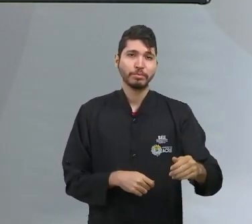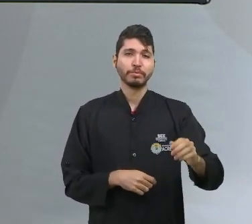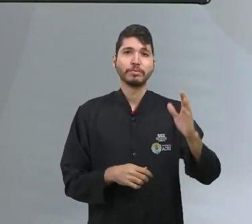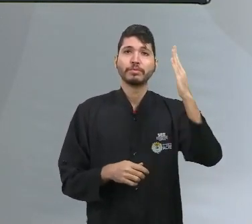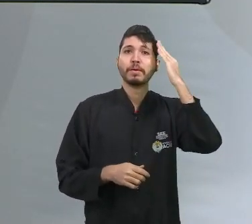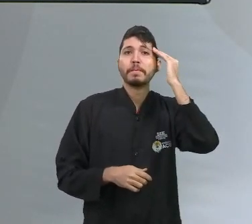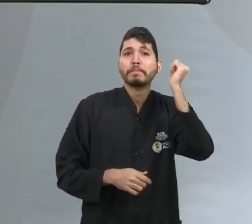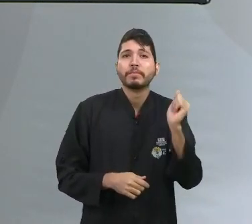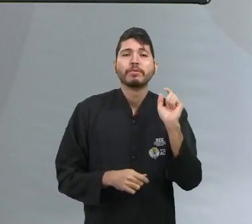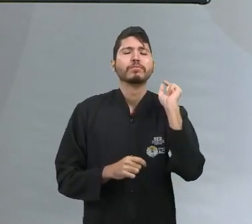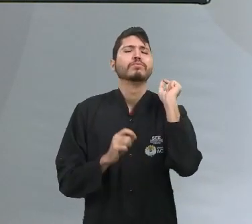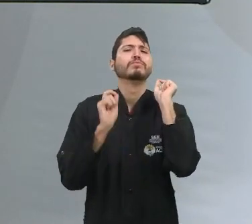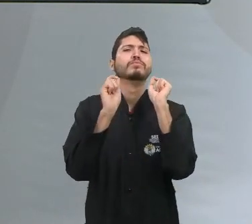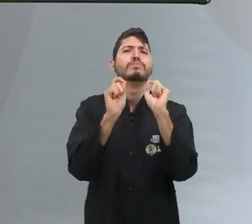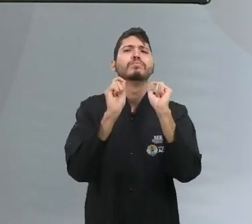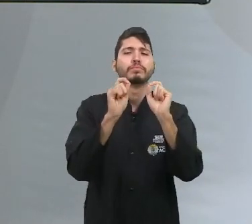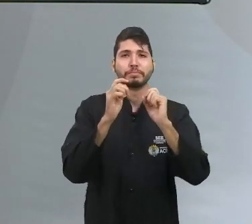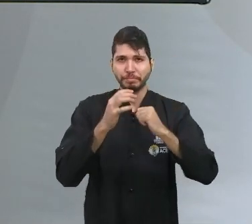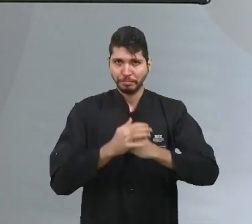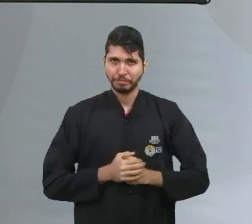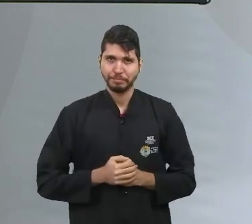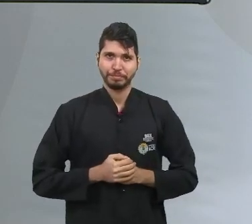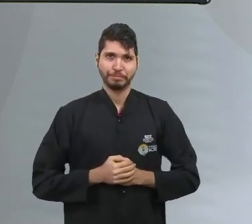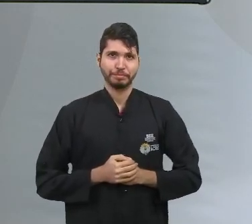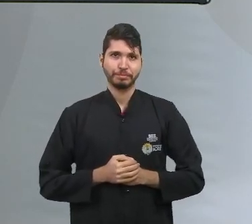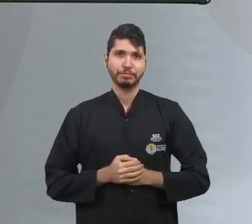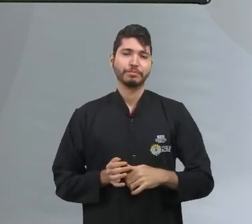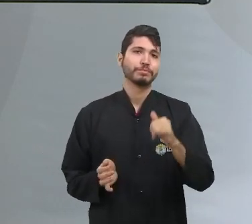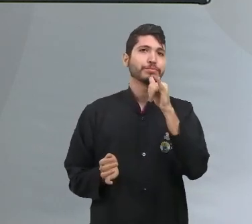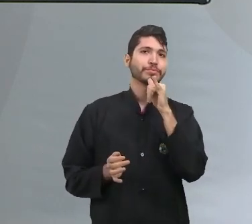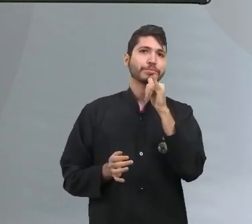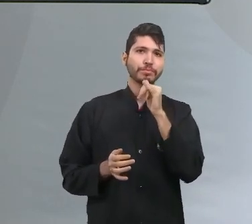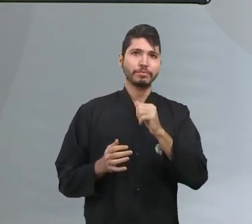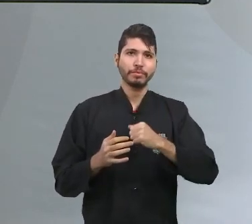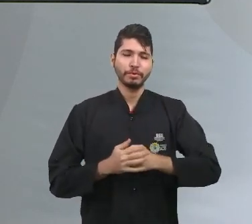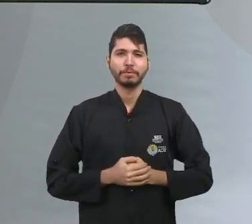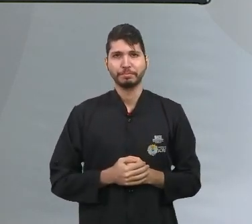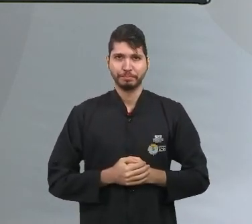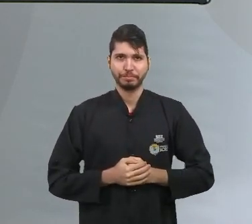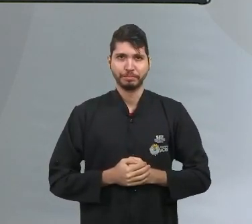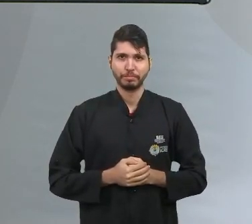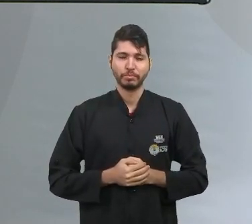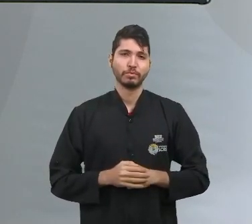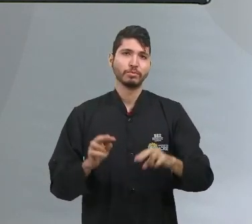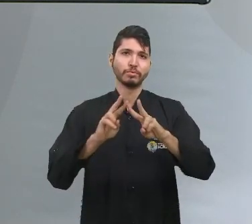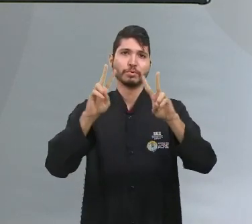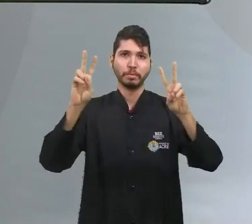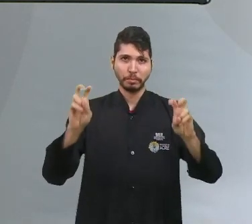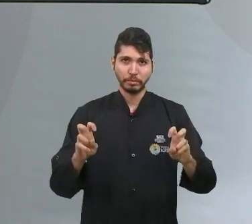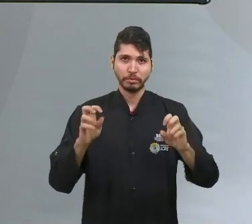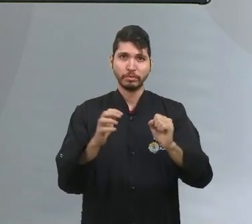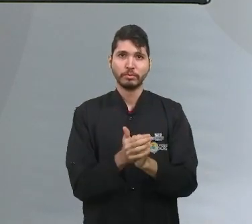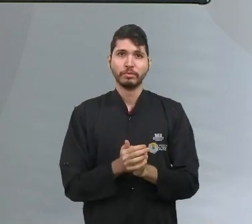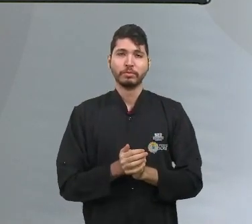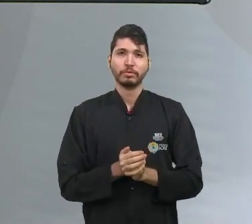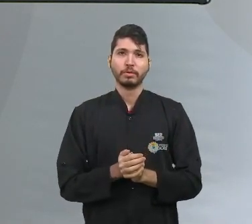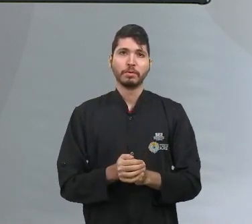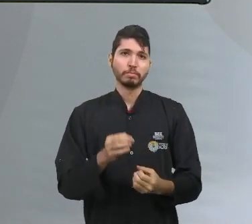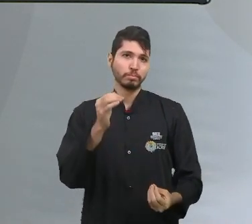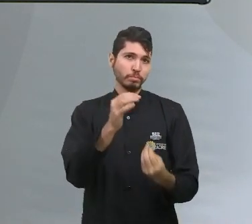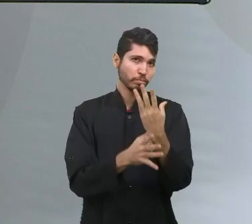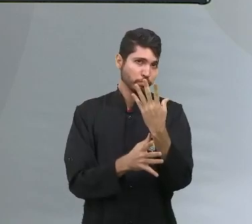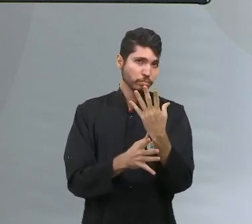vamos levar em consideração aqui um breve comentário a respeito da produção sociológica no nosso país.